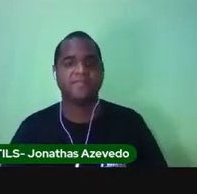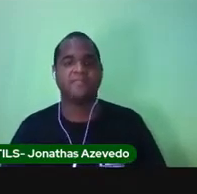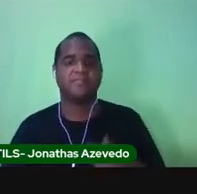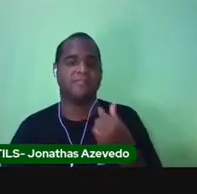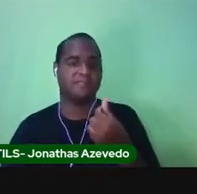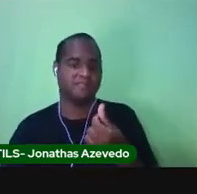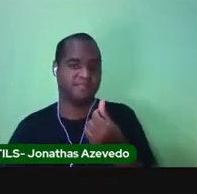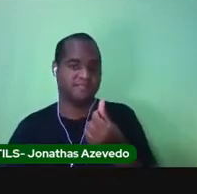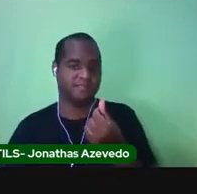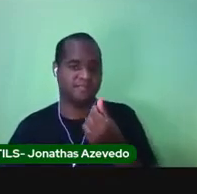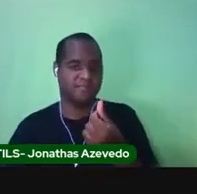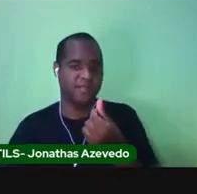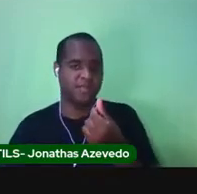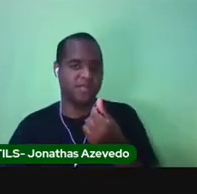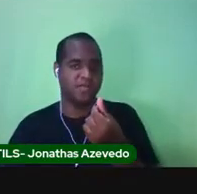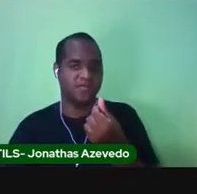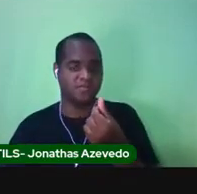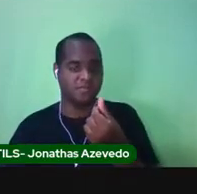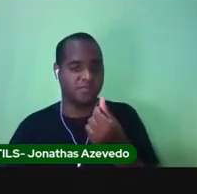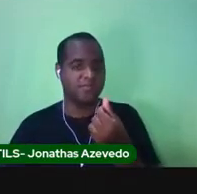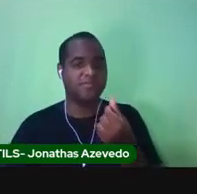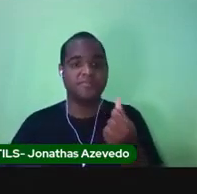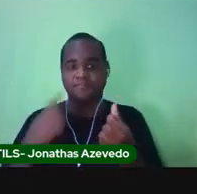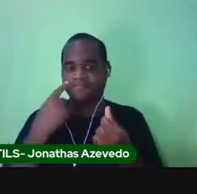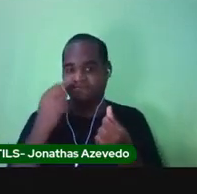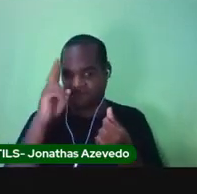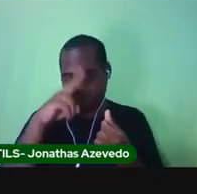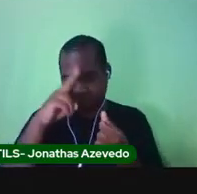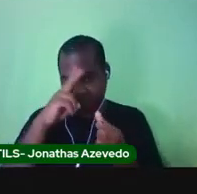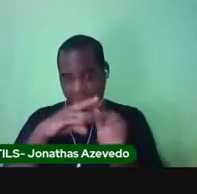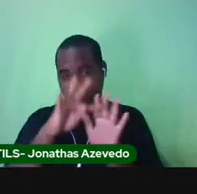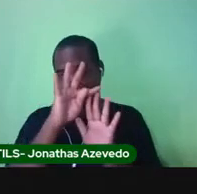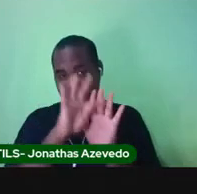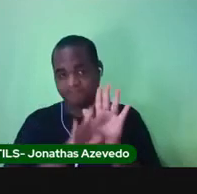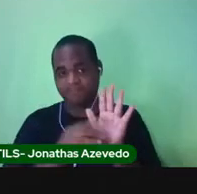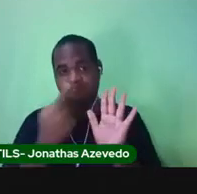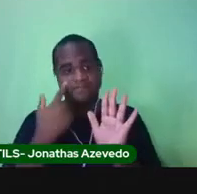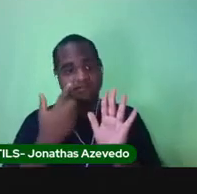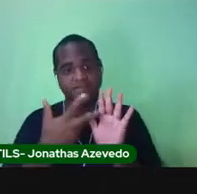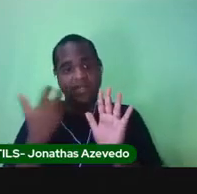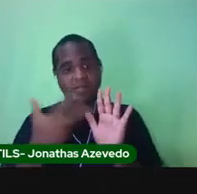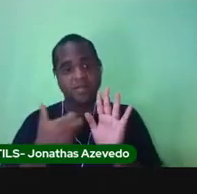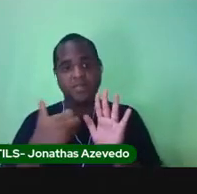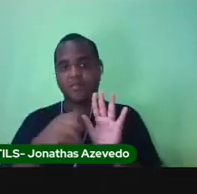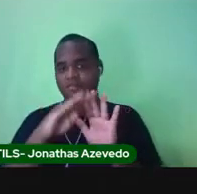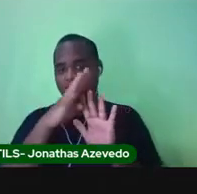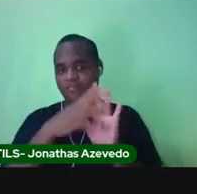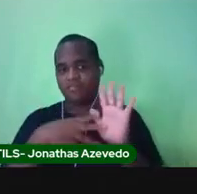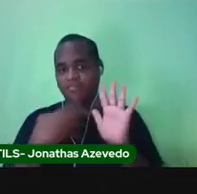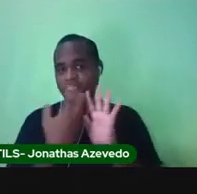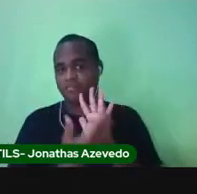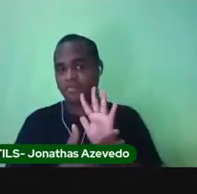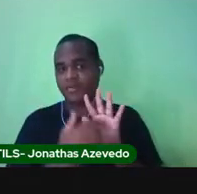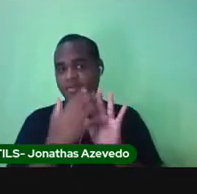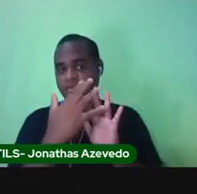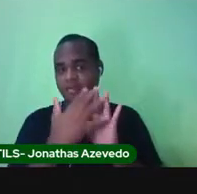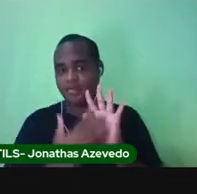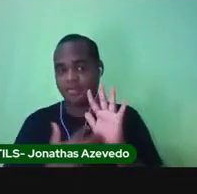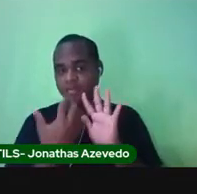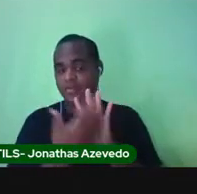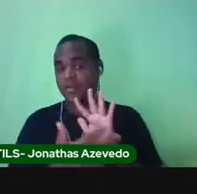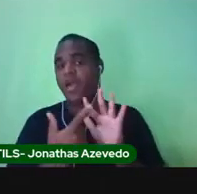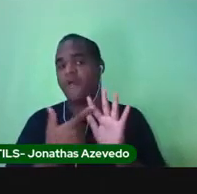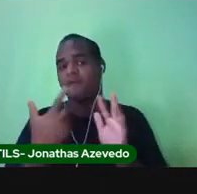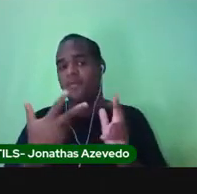número 6. Vamos recordar a lista nessa questão. Lembra da lista? Que a lista a gente não